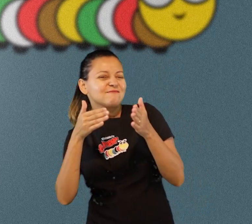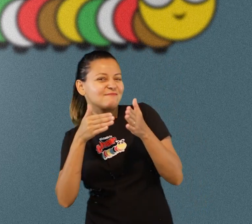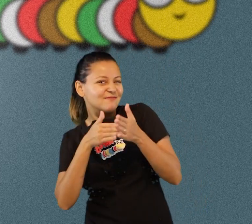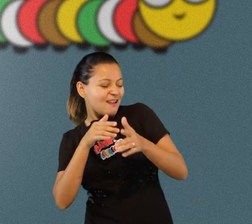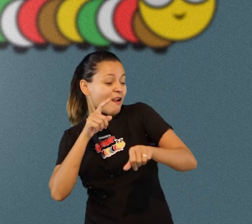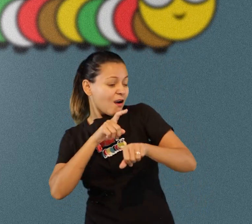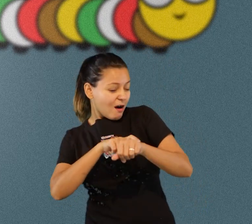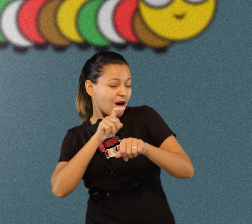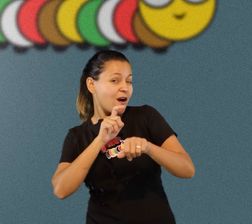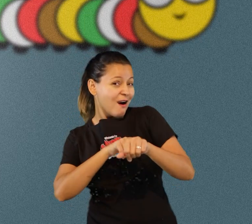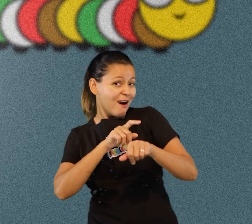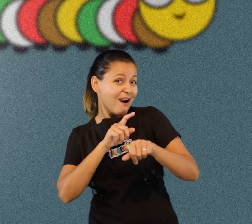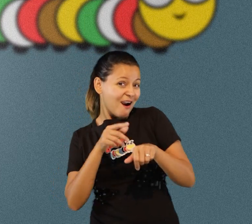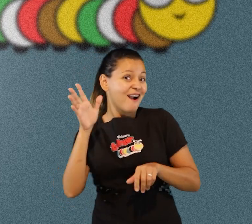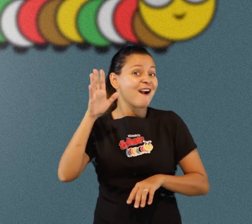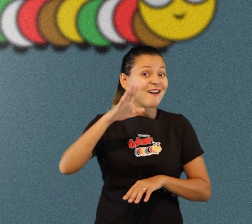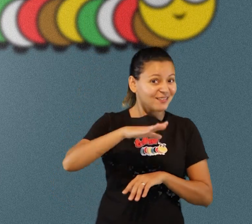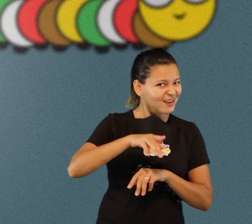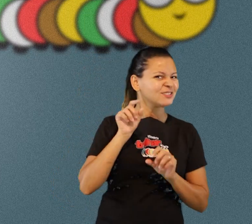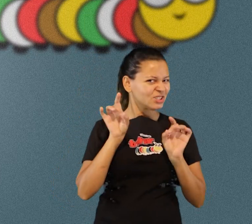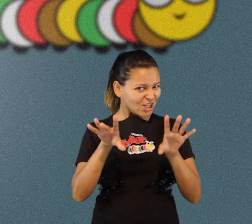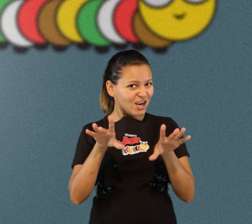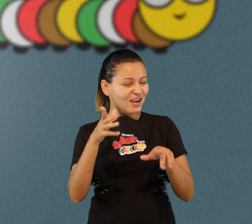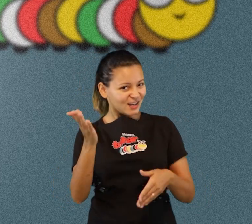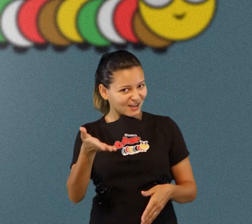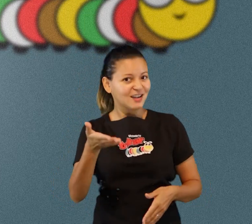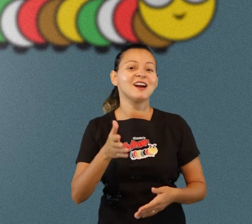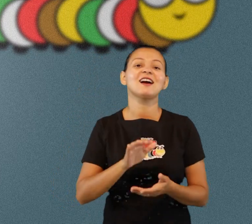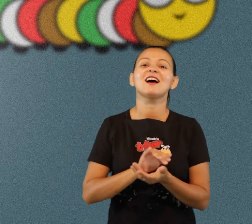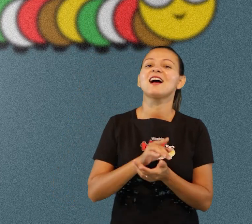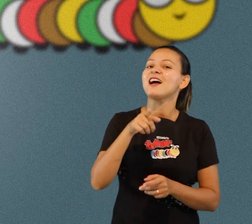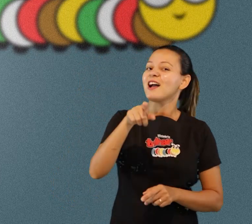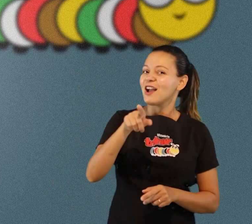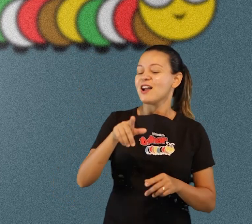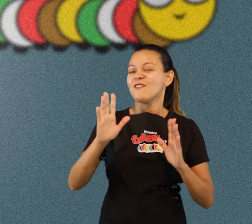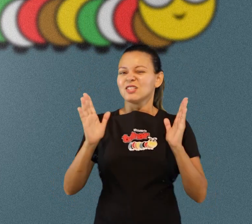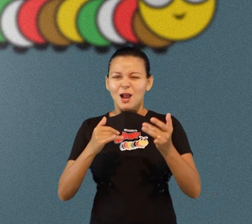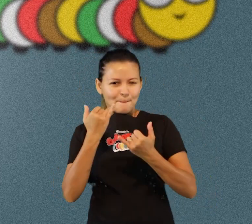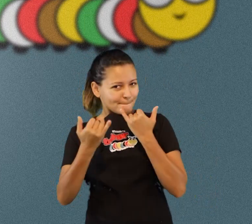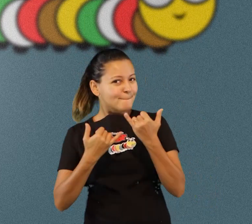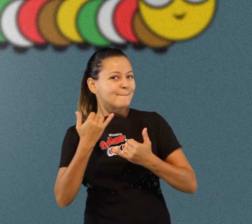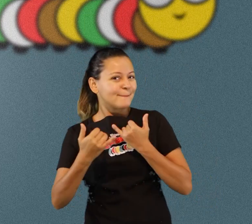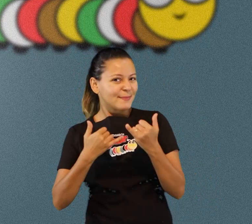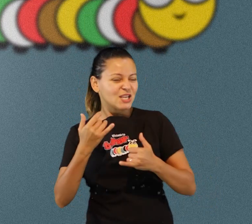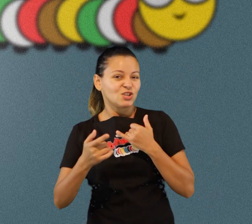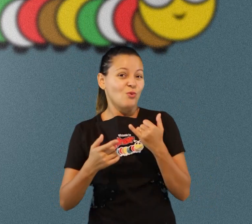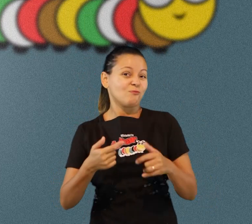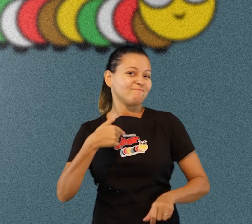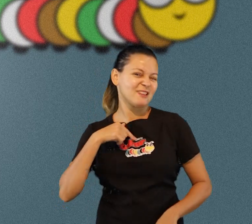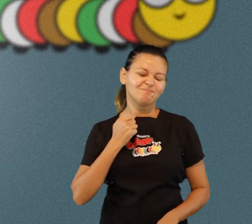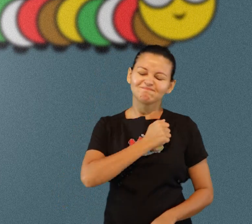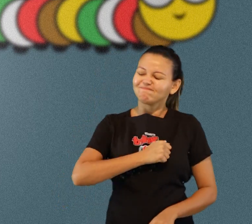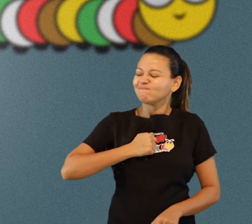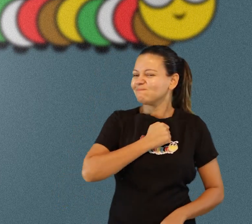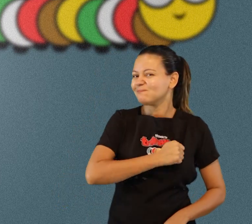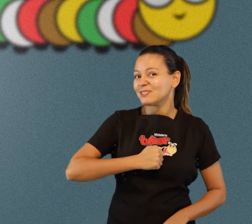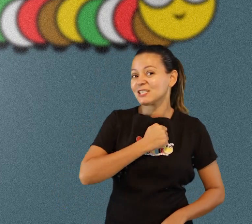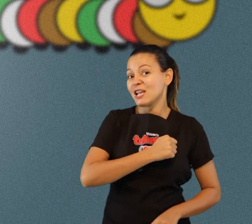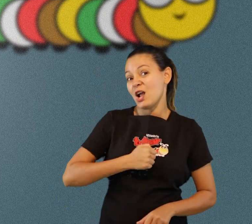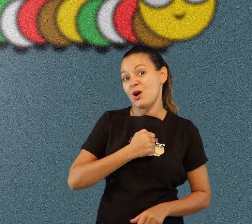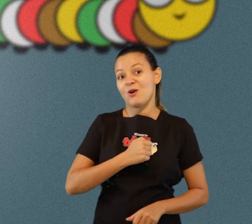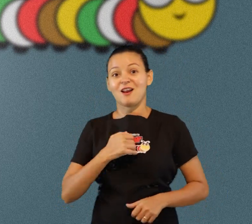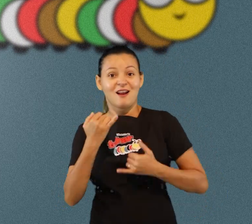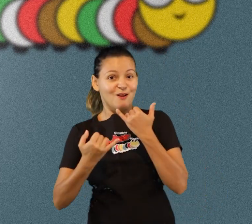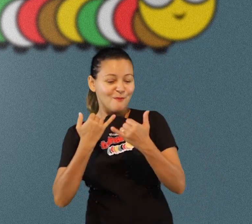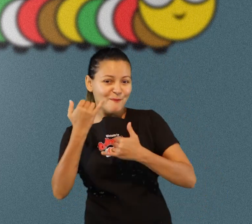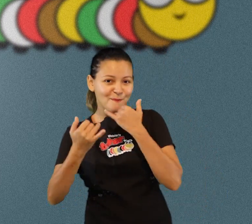bem legal sabe o eu pensei hoje? muito que eu estou com muita saudade de brincar daquela brincadeira assim